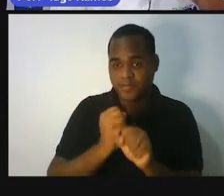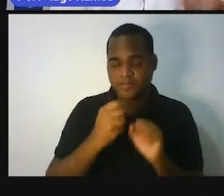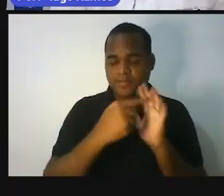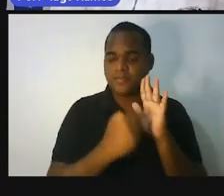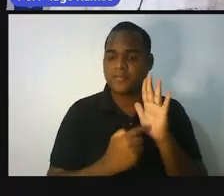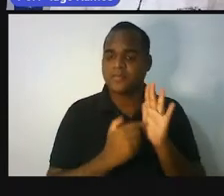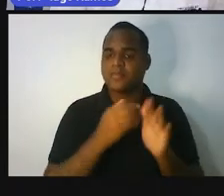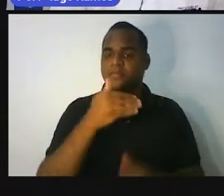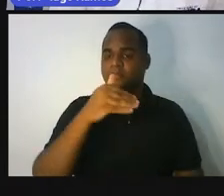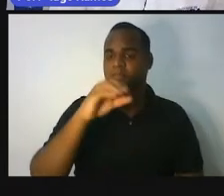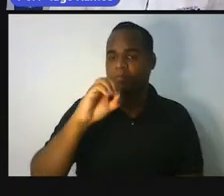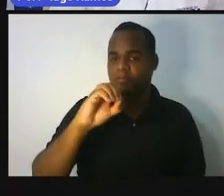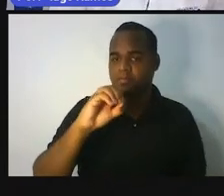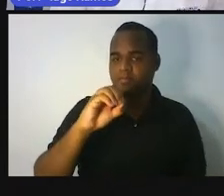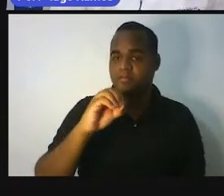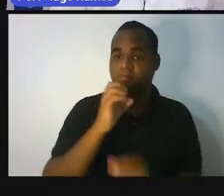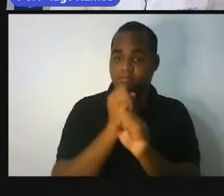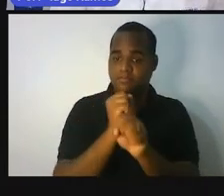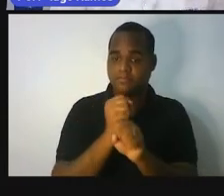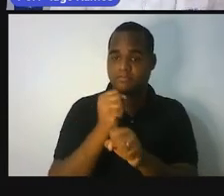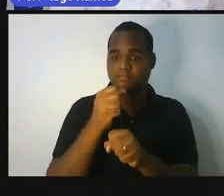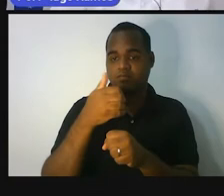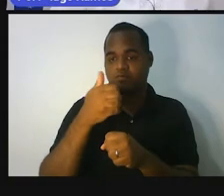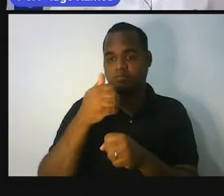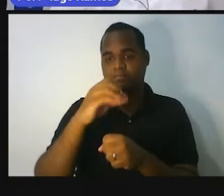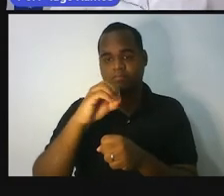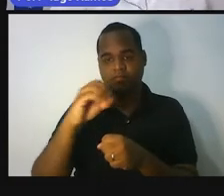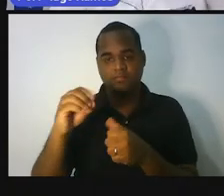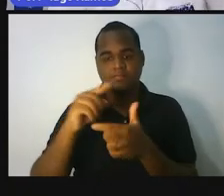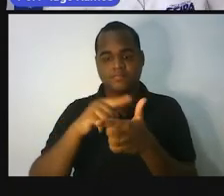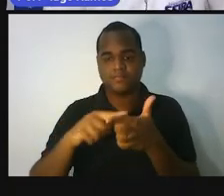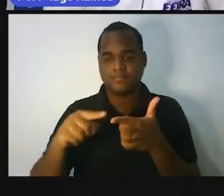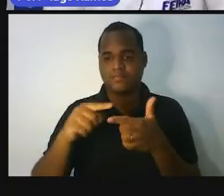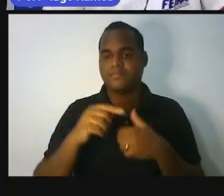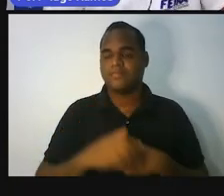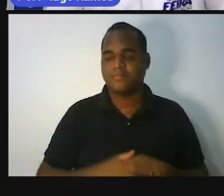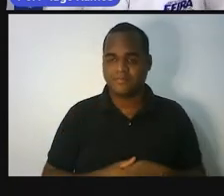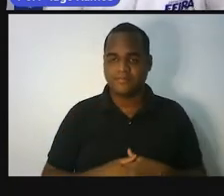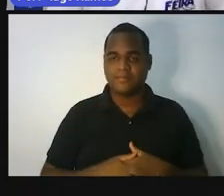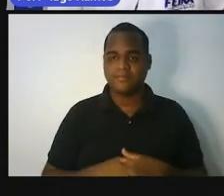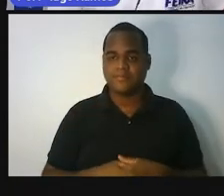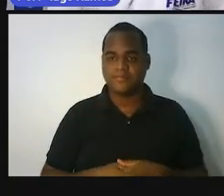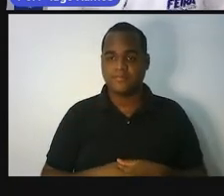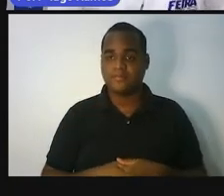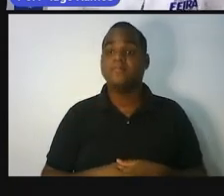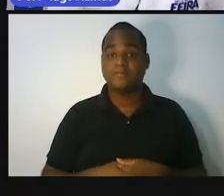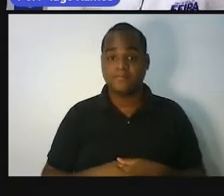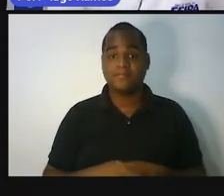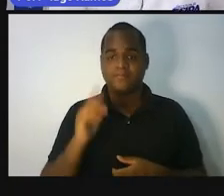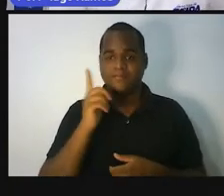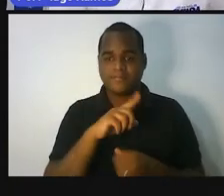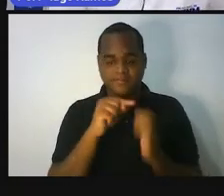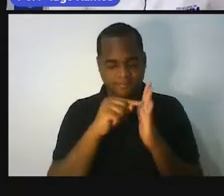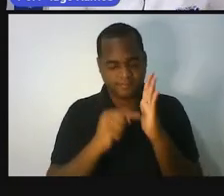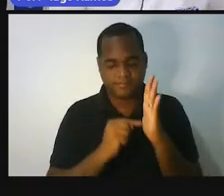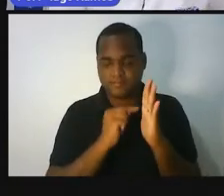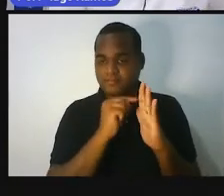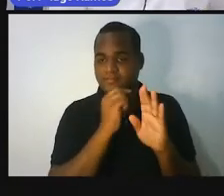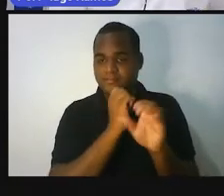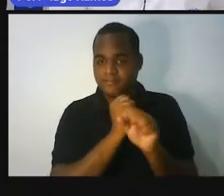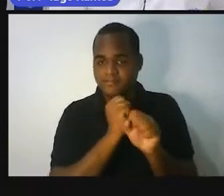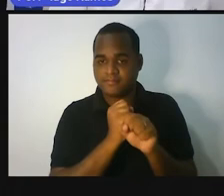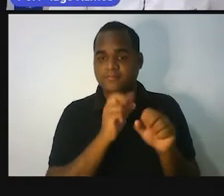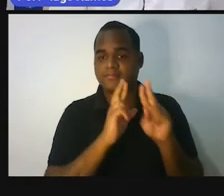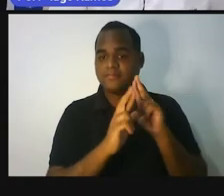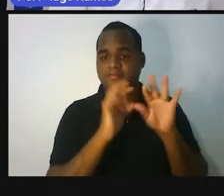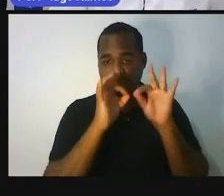Digita dez e divide por cento. Faz aí. Quando você fizer isso, o resultado que você vai